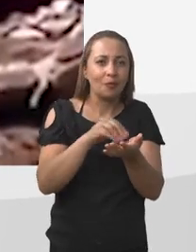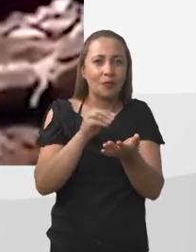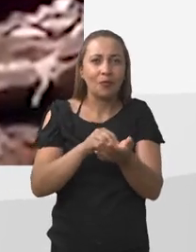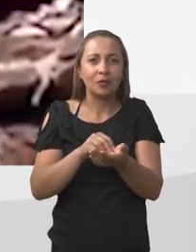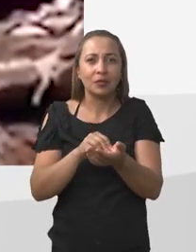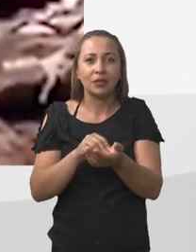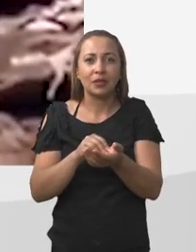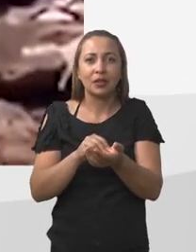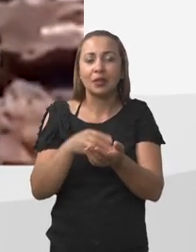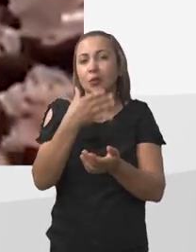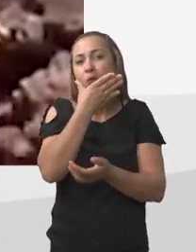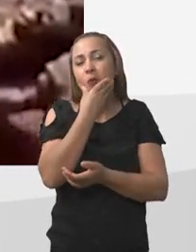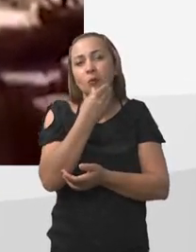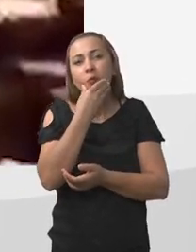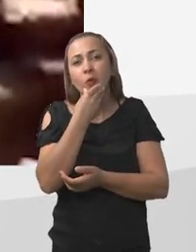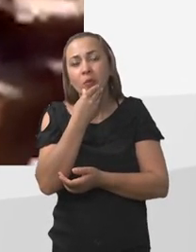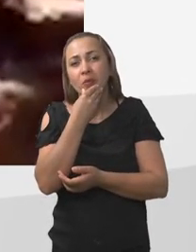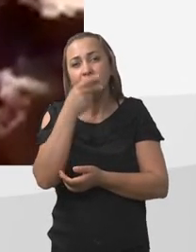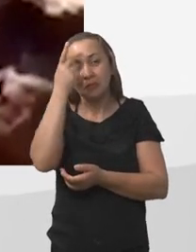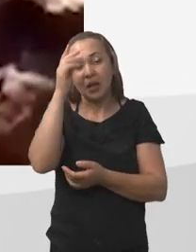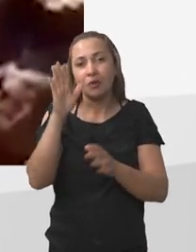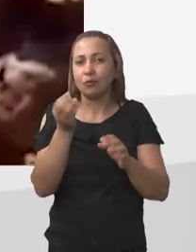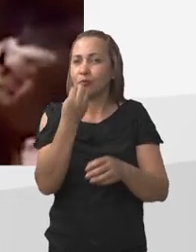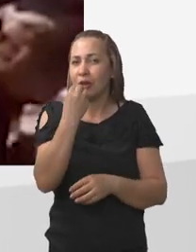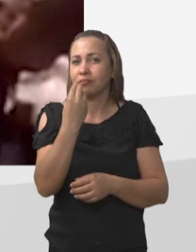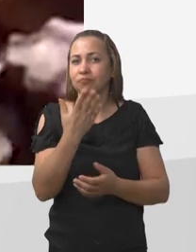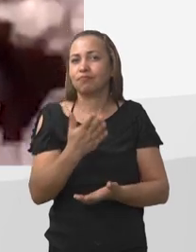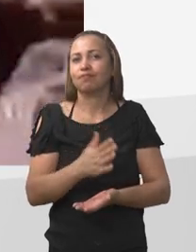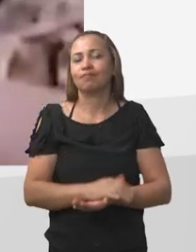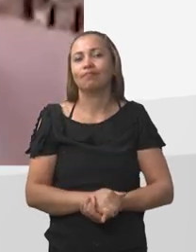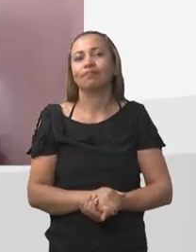Falta do mochilho, dos homens, para os fracos.